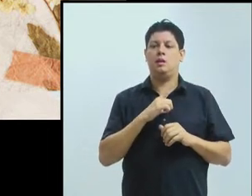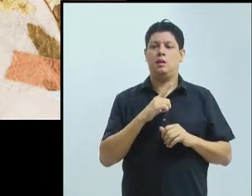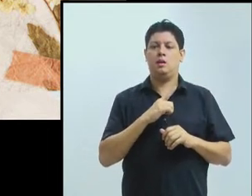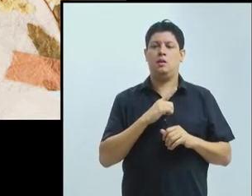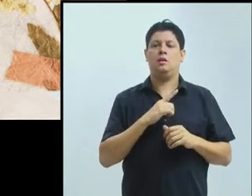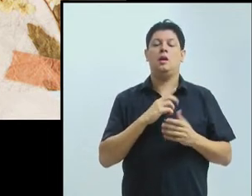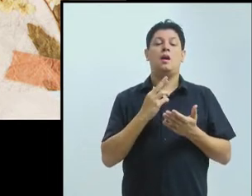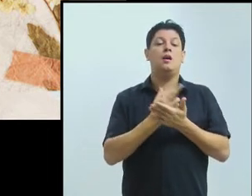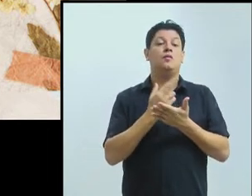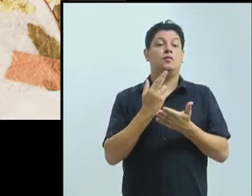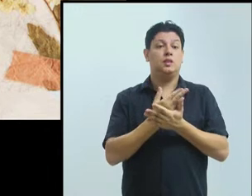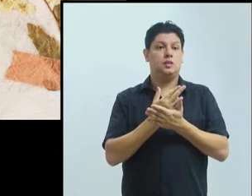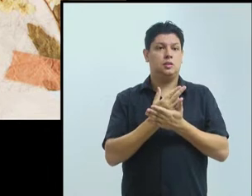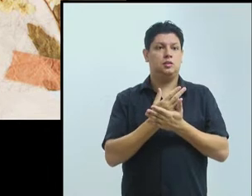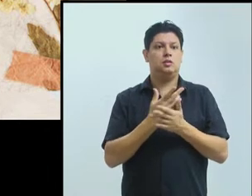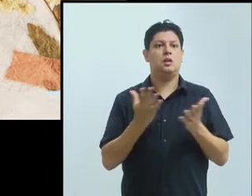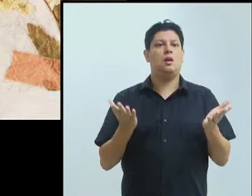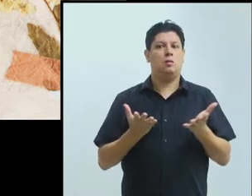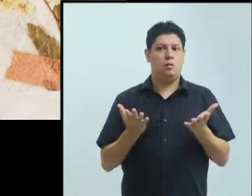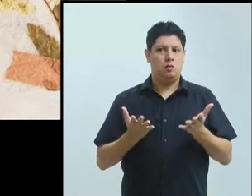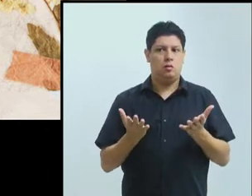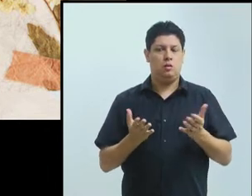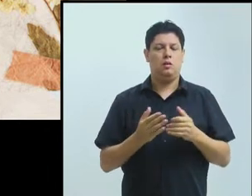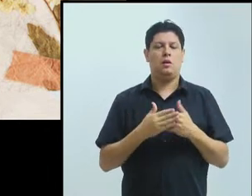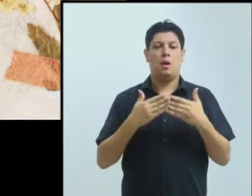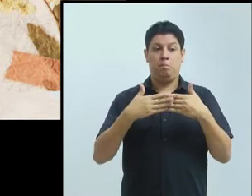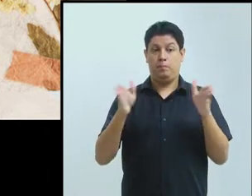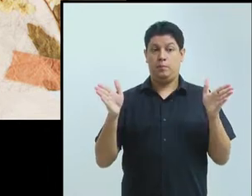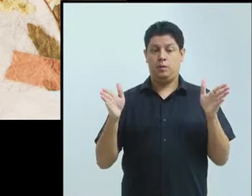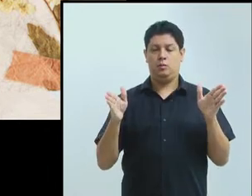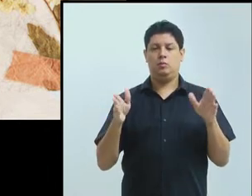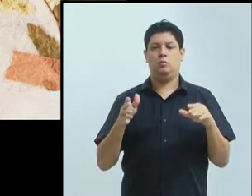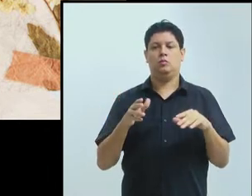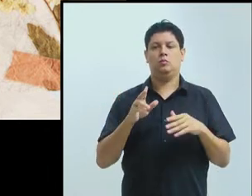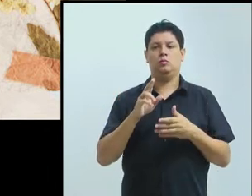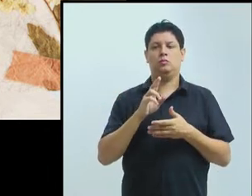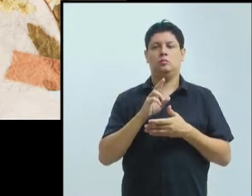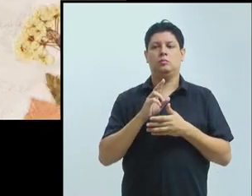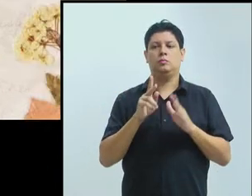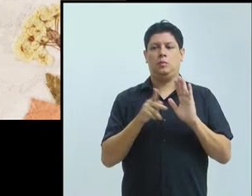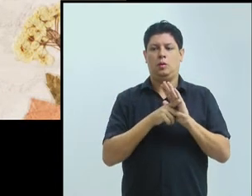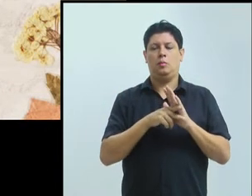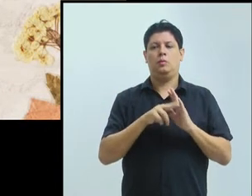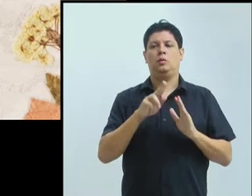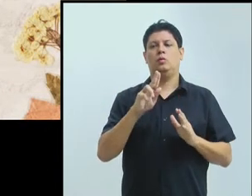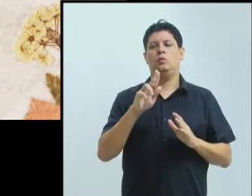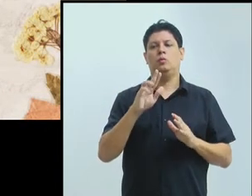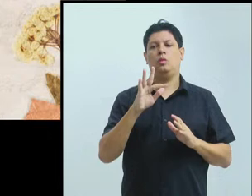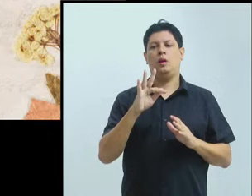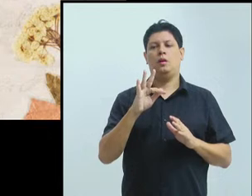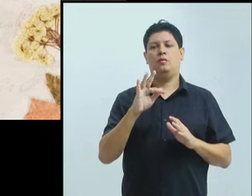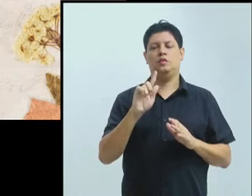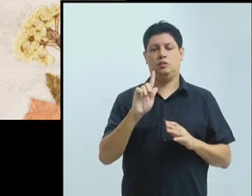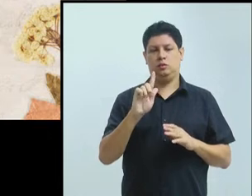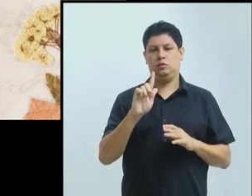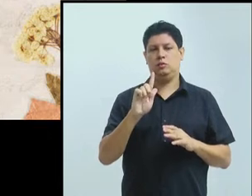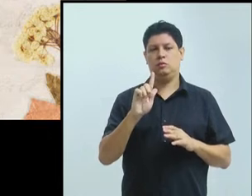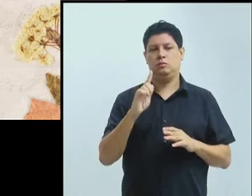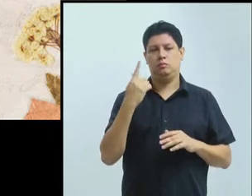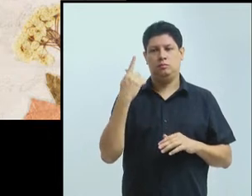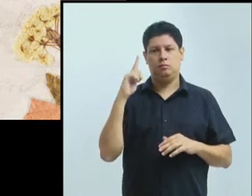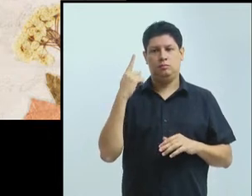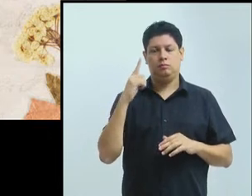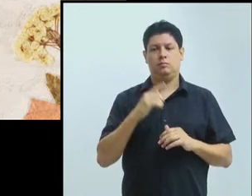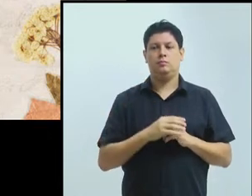Universidade Federal de Goiás. Pode passar. E há um evento,